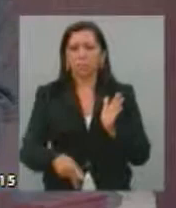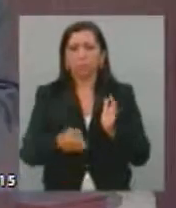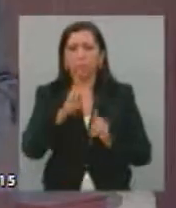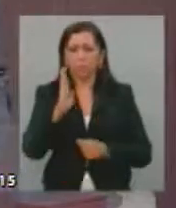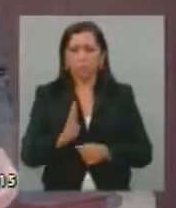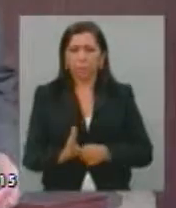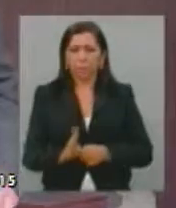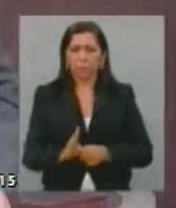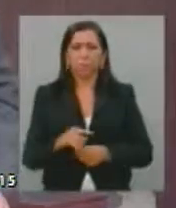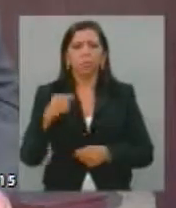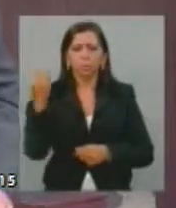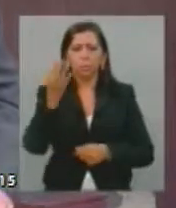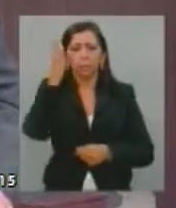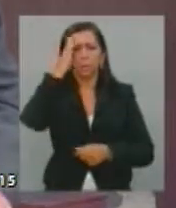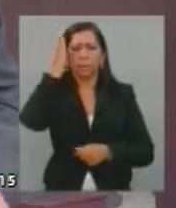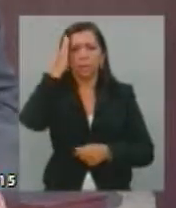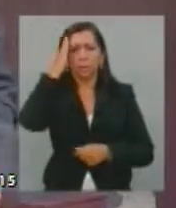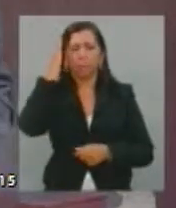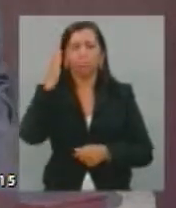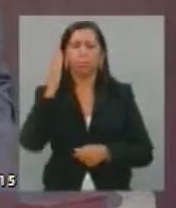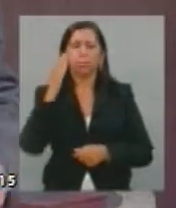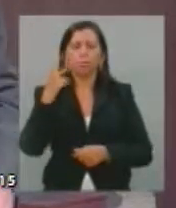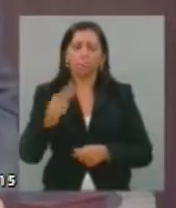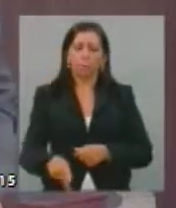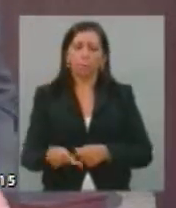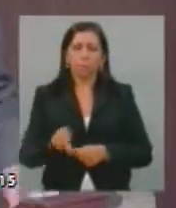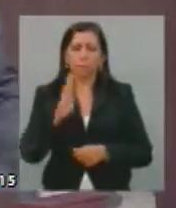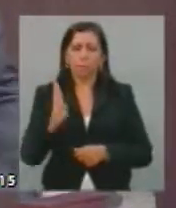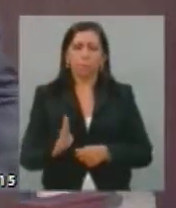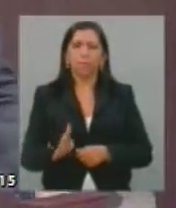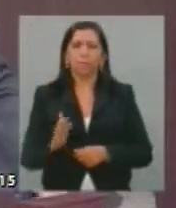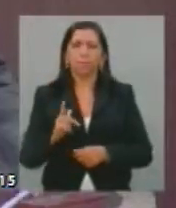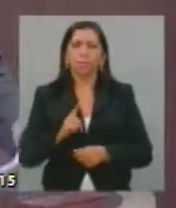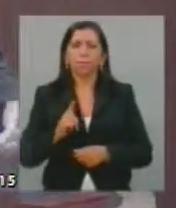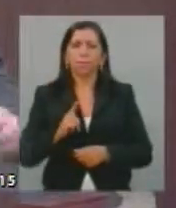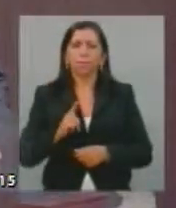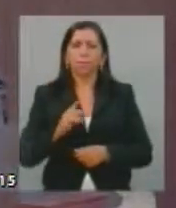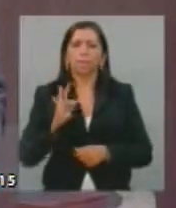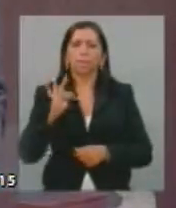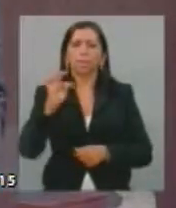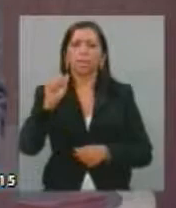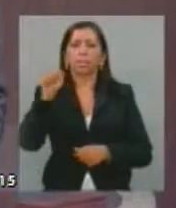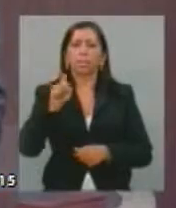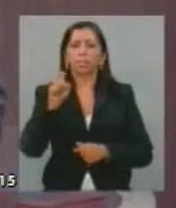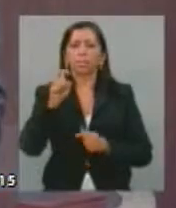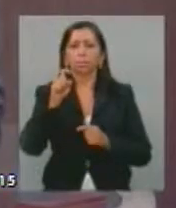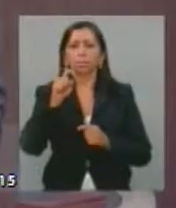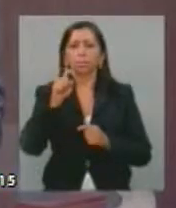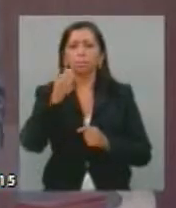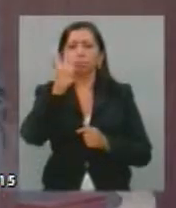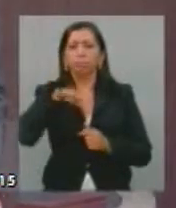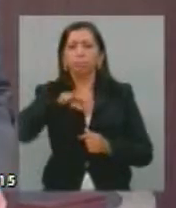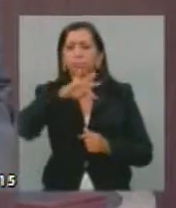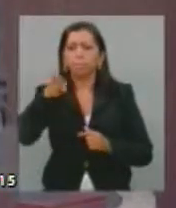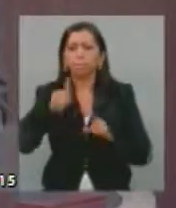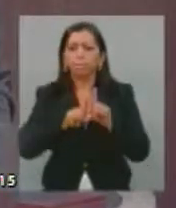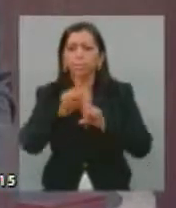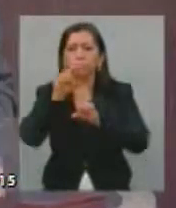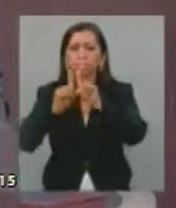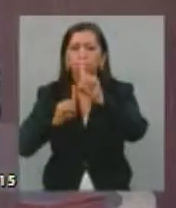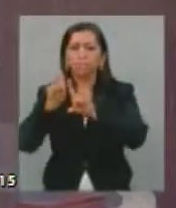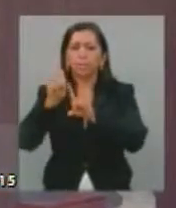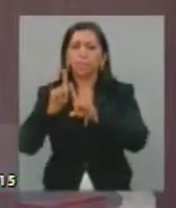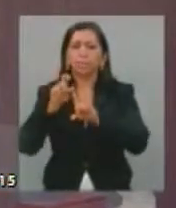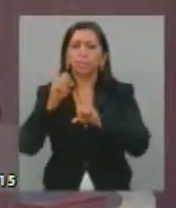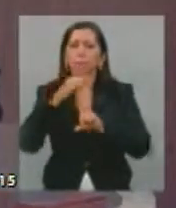sabemos que o país, ele tem uma das taxas de assassinato entre as